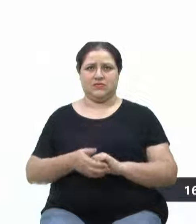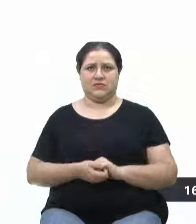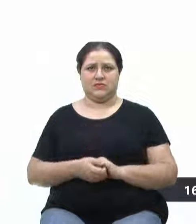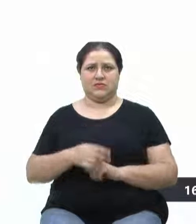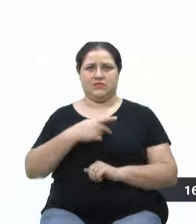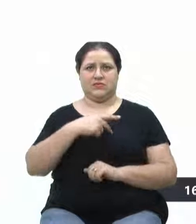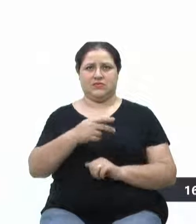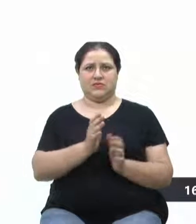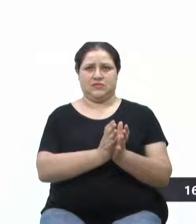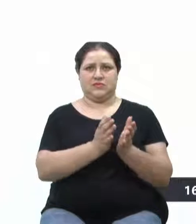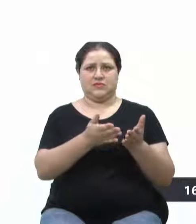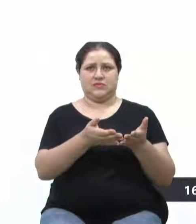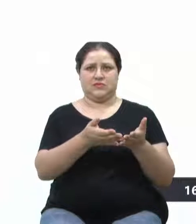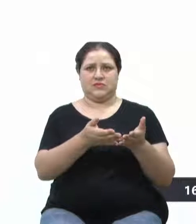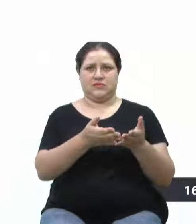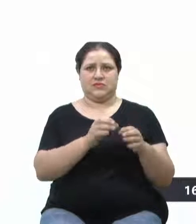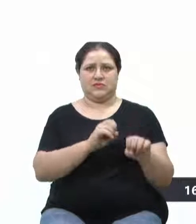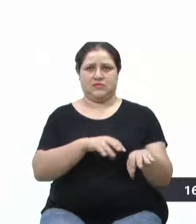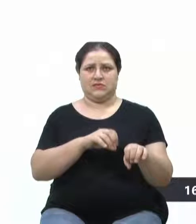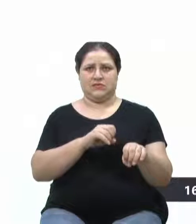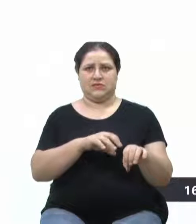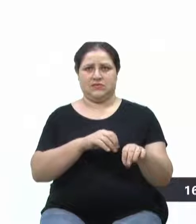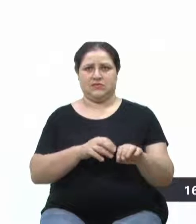presidente da Comissão da Educação